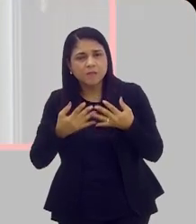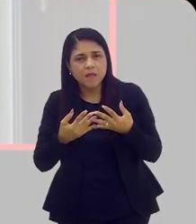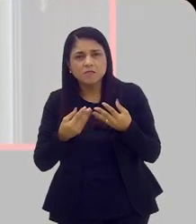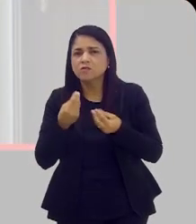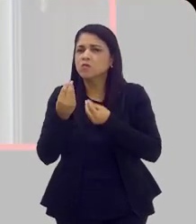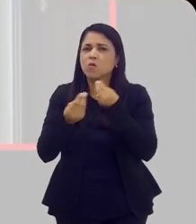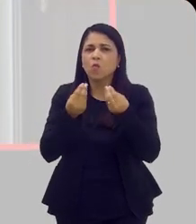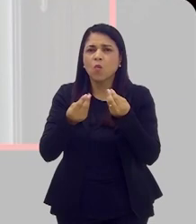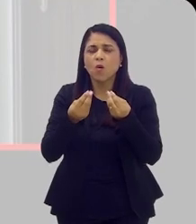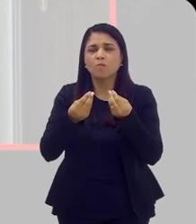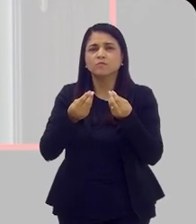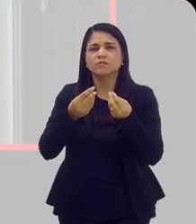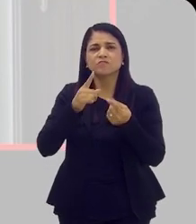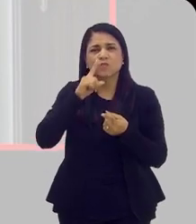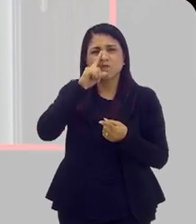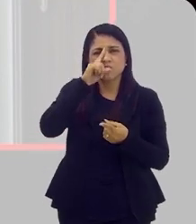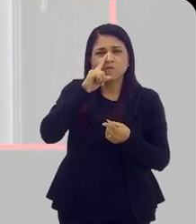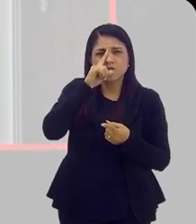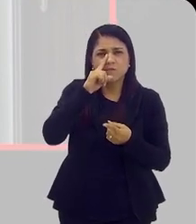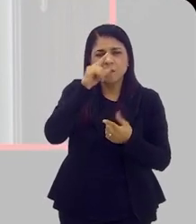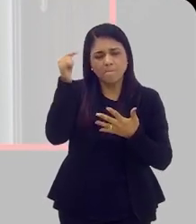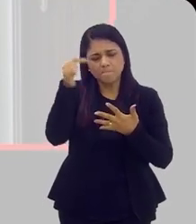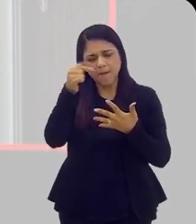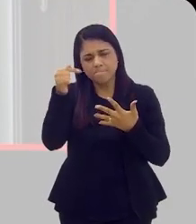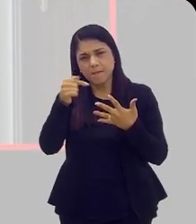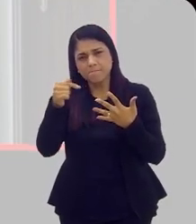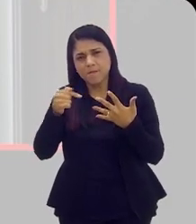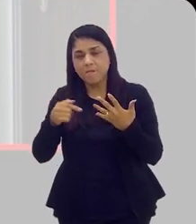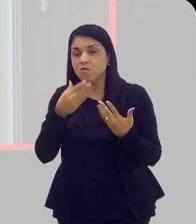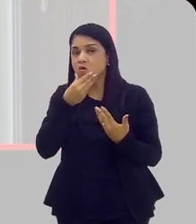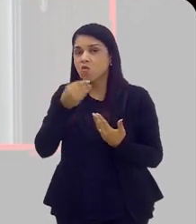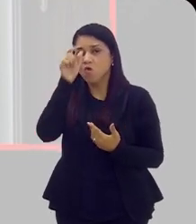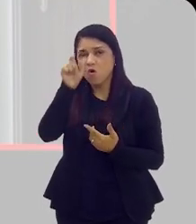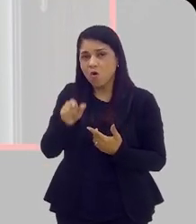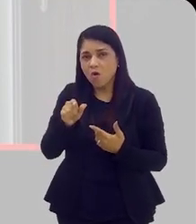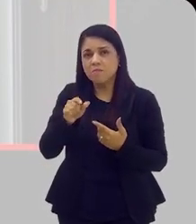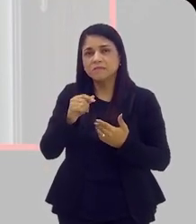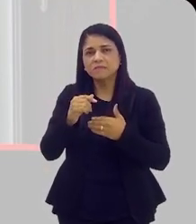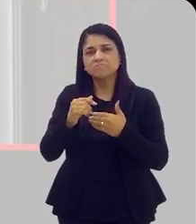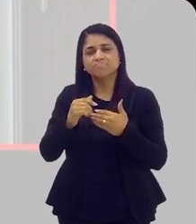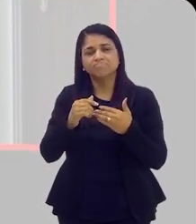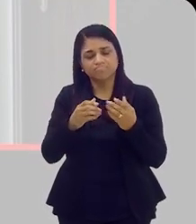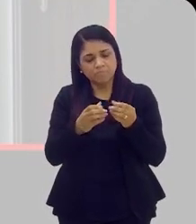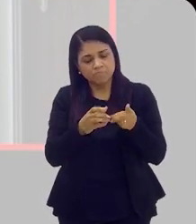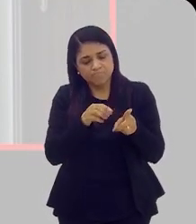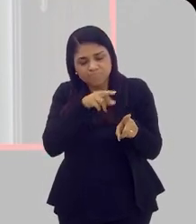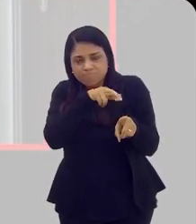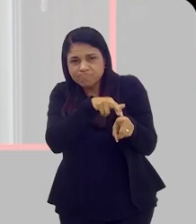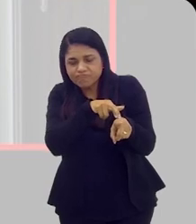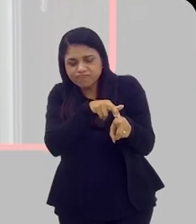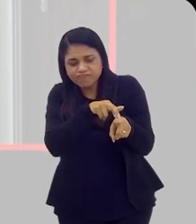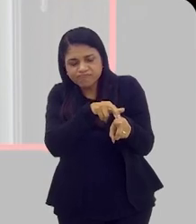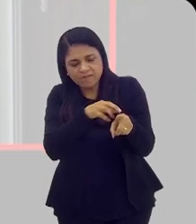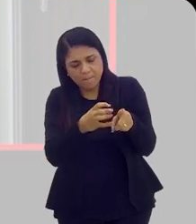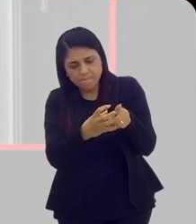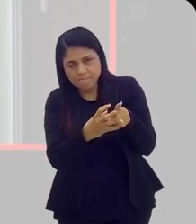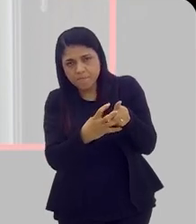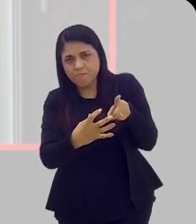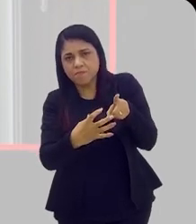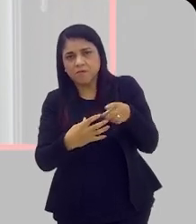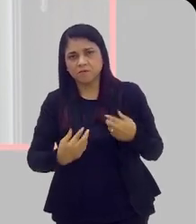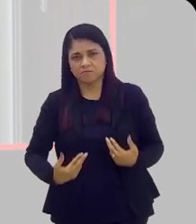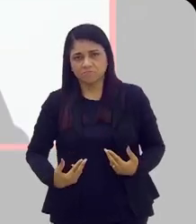são os fatores de risco para que um homem possa desenvolver o câncer de próstata. Existem fatores